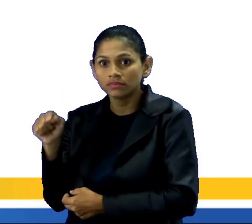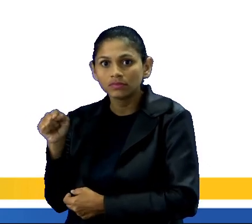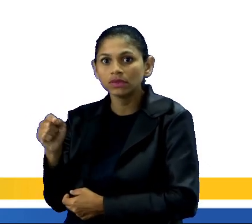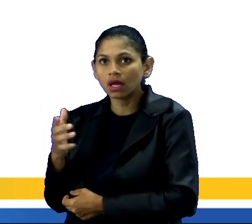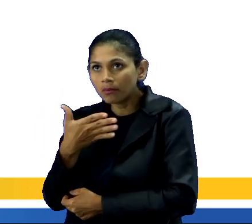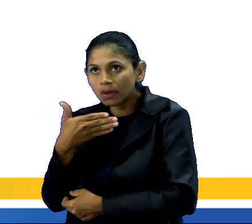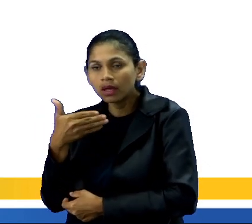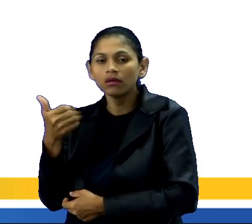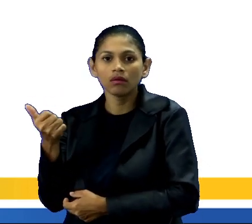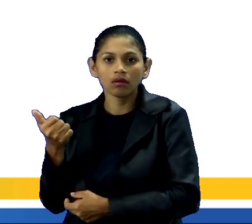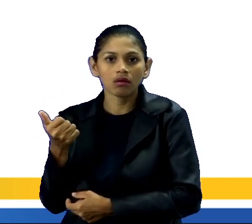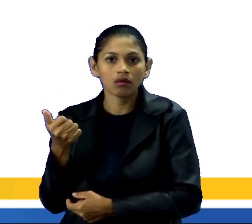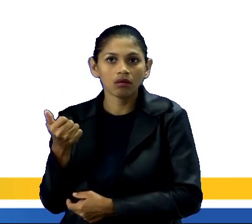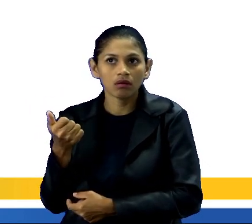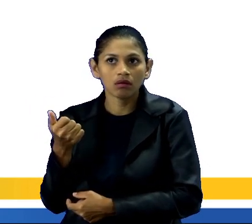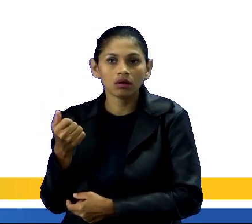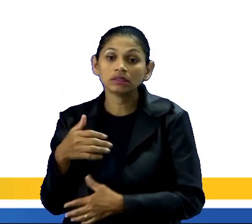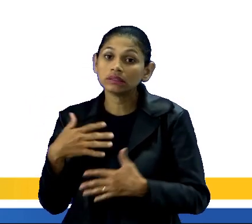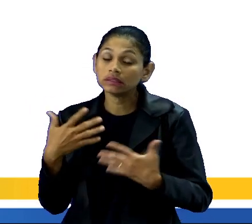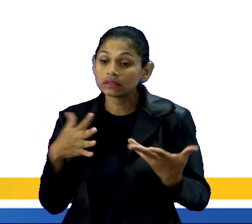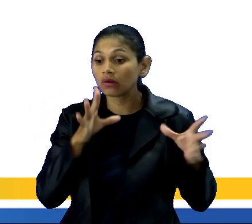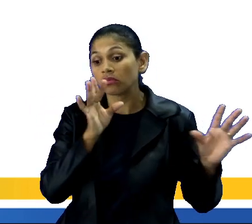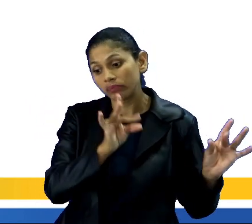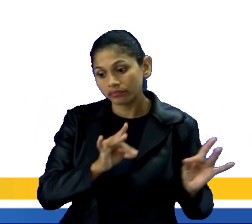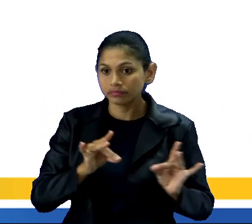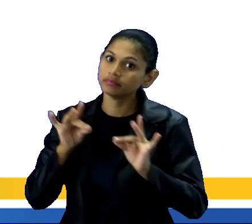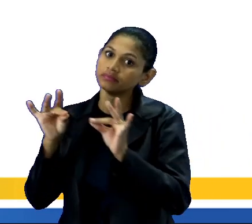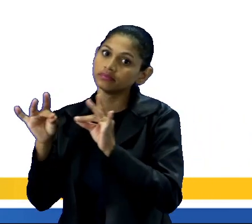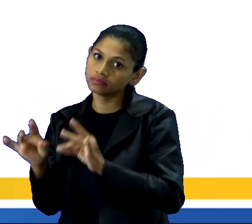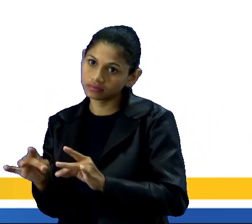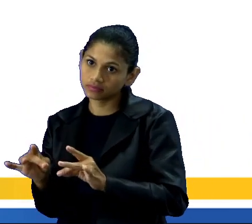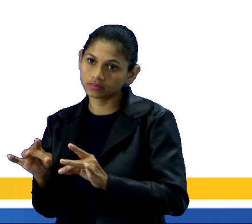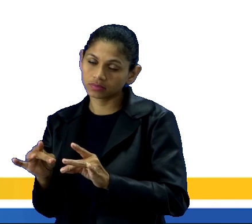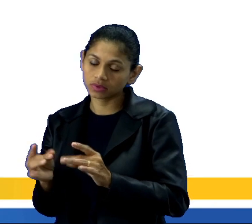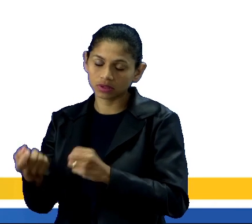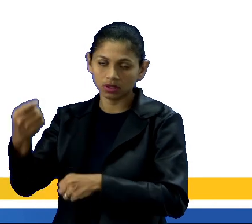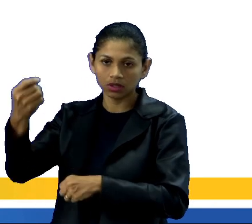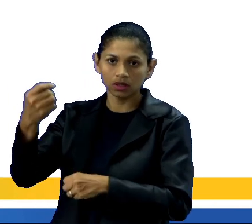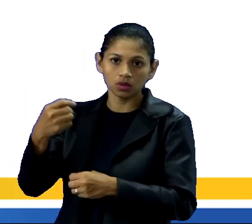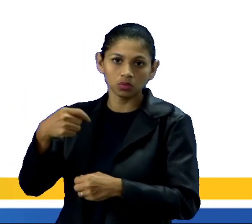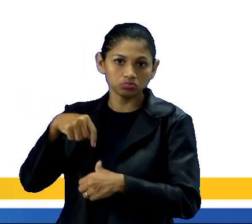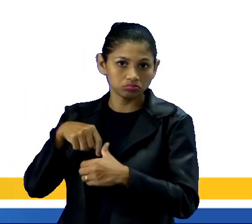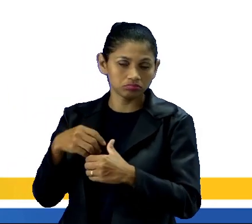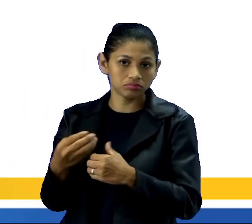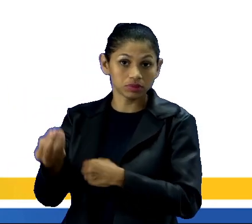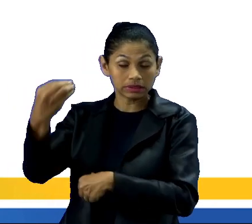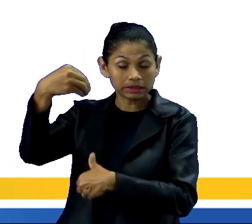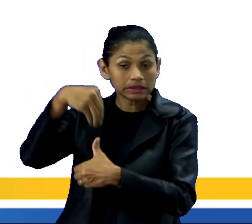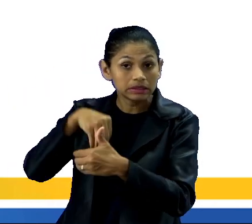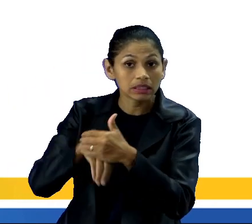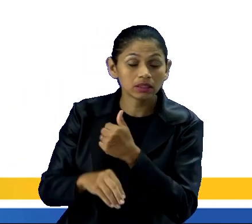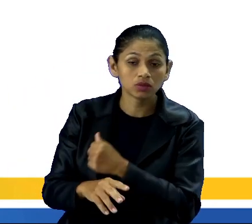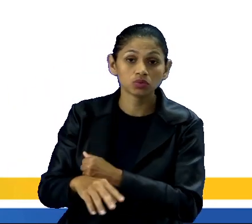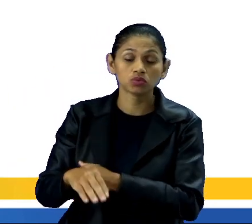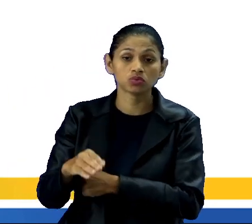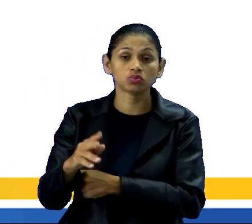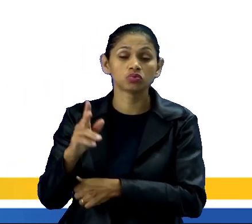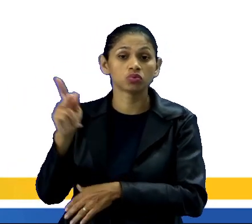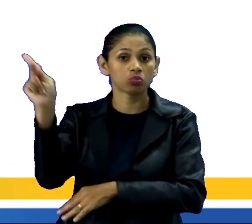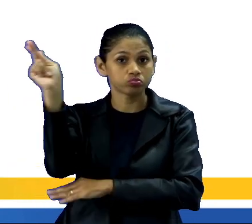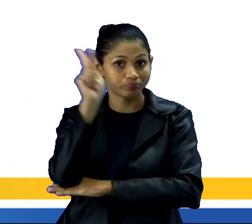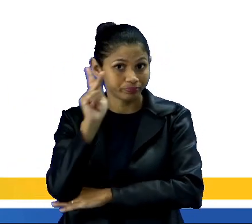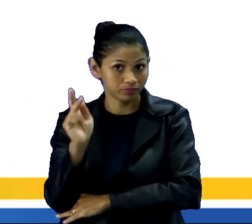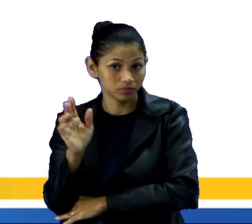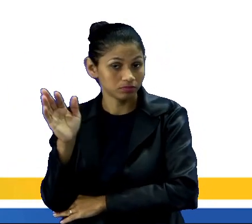que são as migrações que ocorrem aí dentro do país, né, dentro do mesmo país, o que provoca o aumento de seus